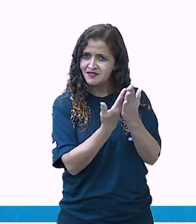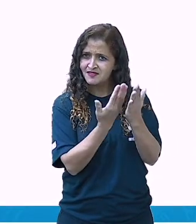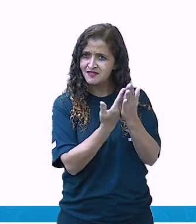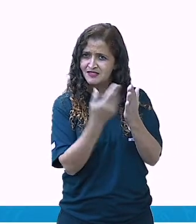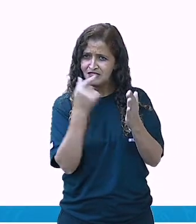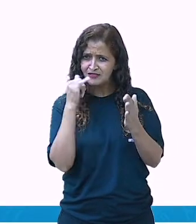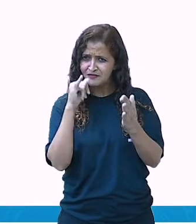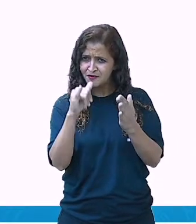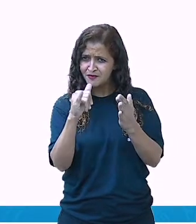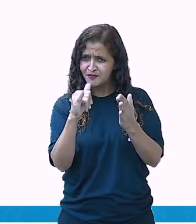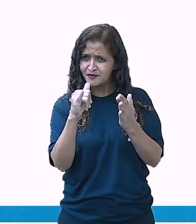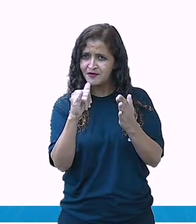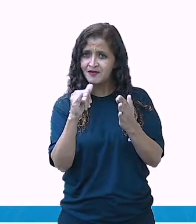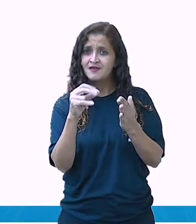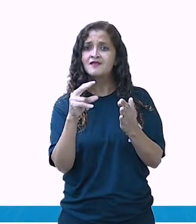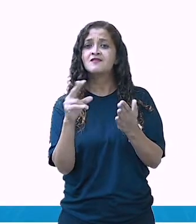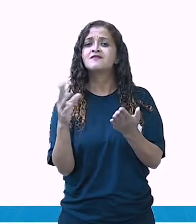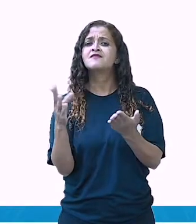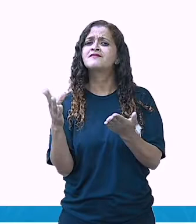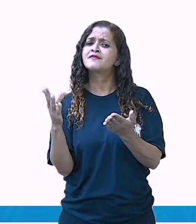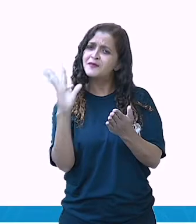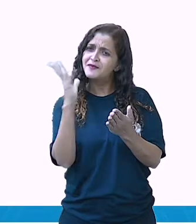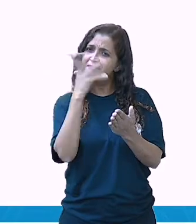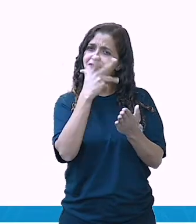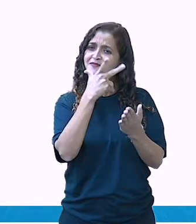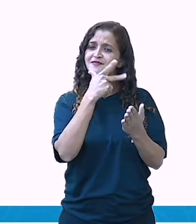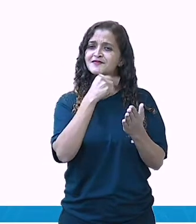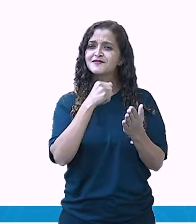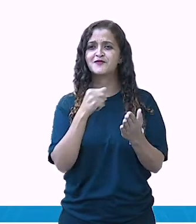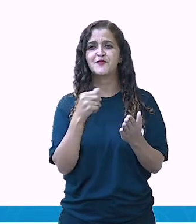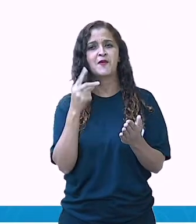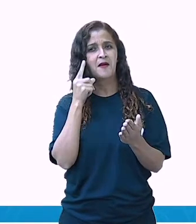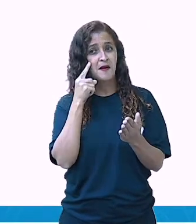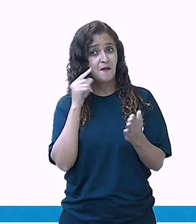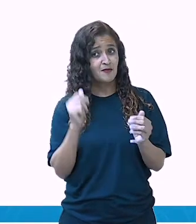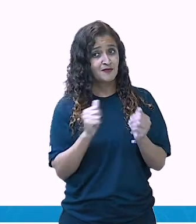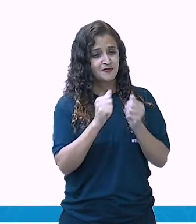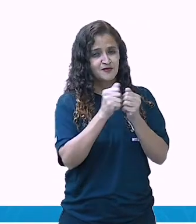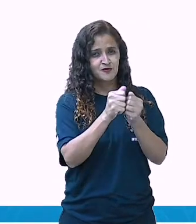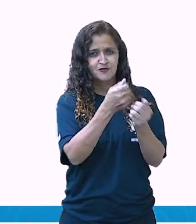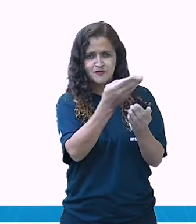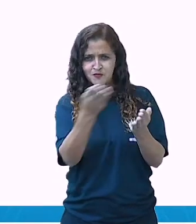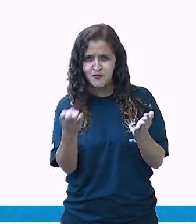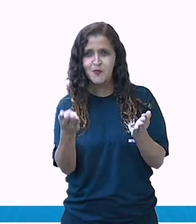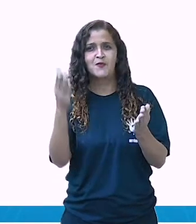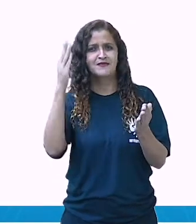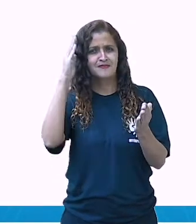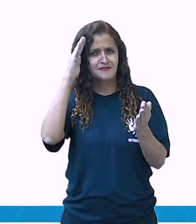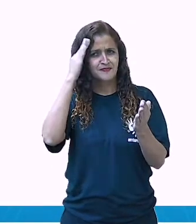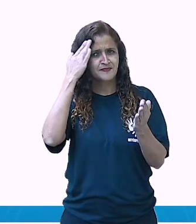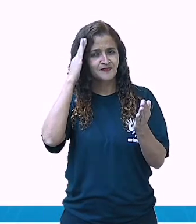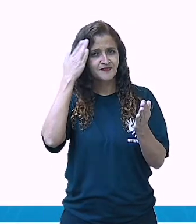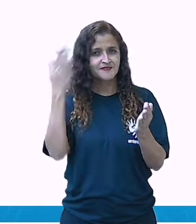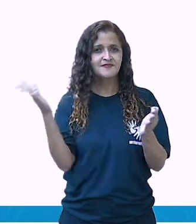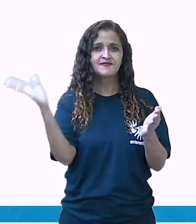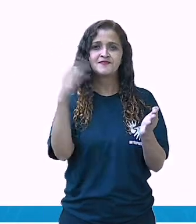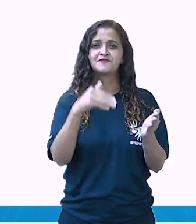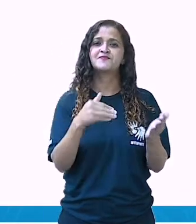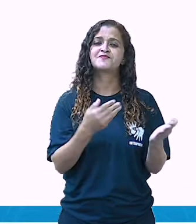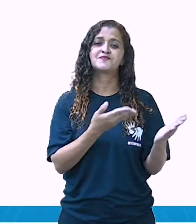projeto. É muito lindo, então a gente vai ler aqui bem pausadamente para você entender, tá bom? Vem comigo.